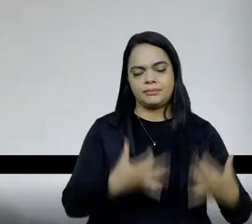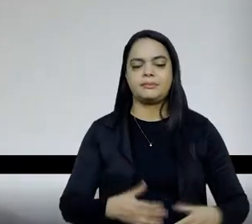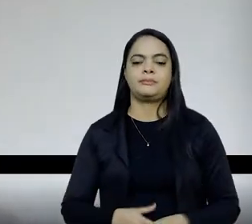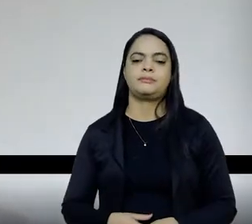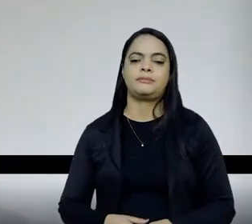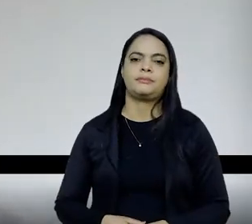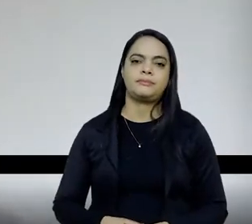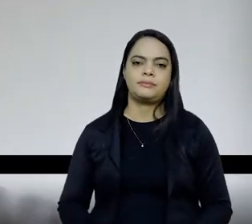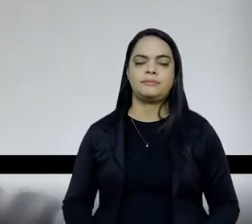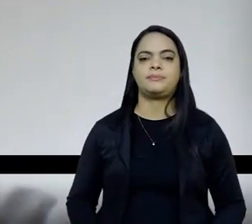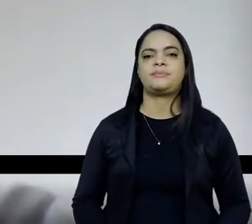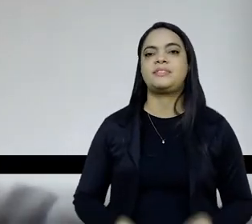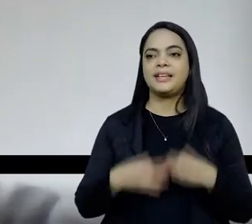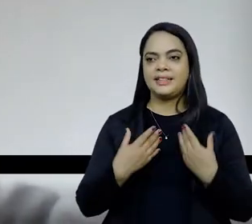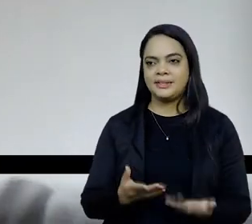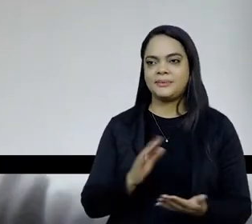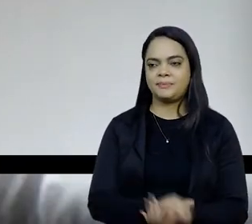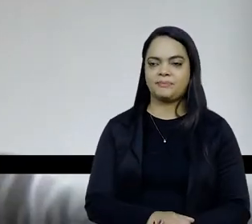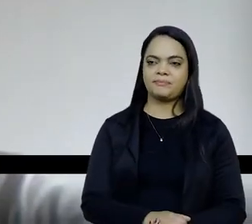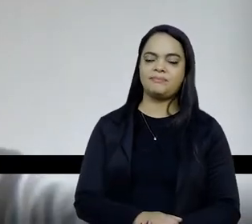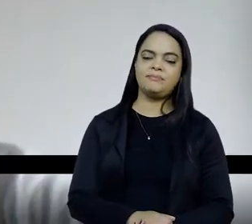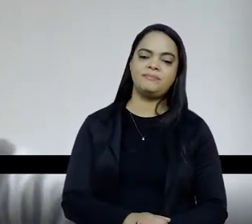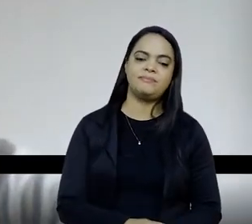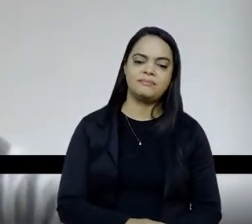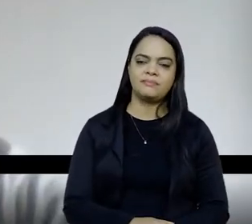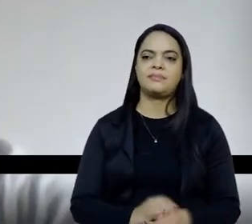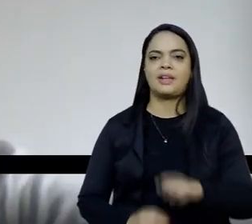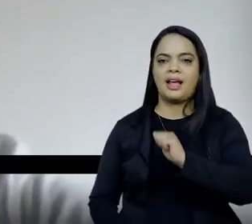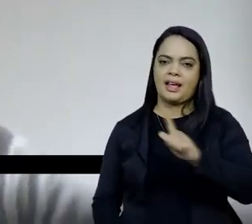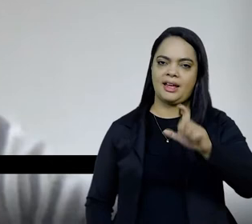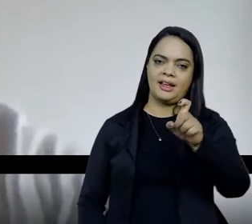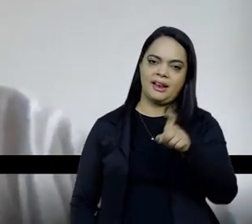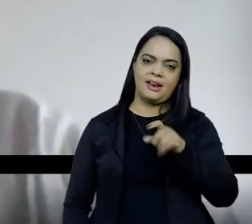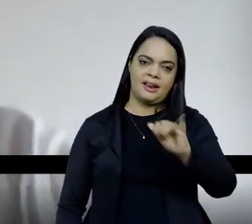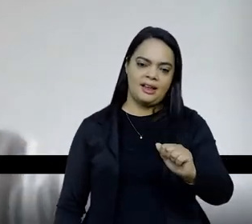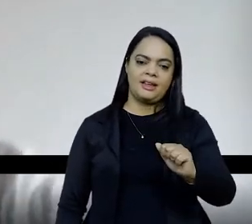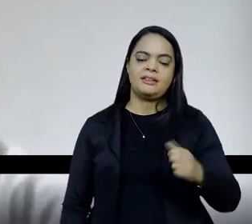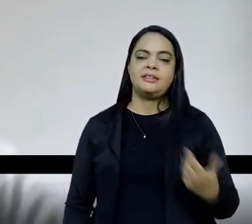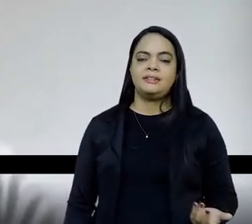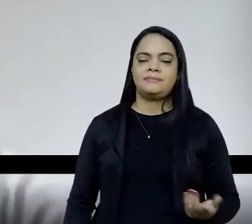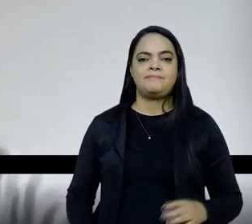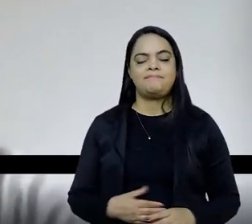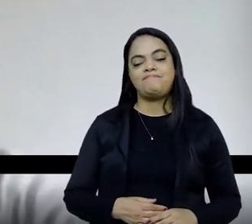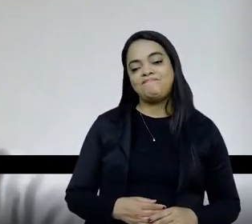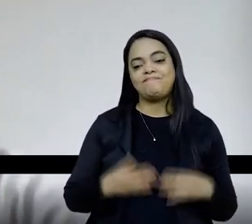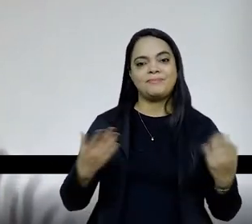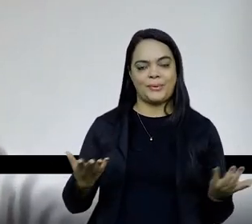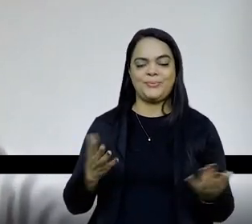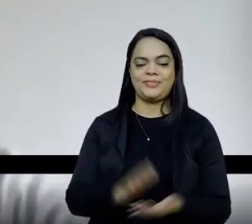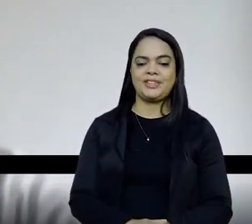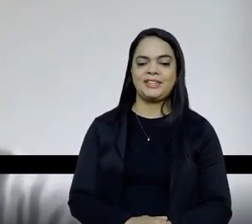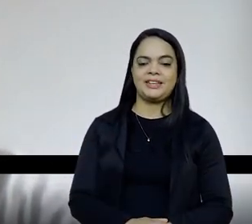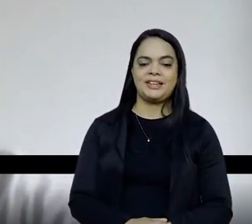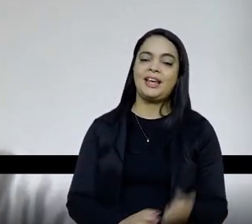Então, Alexia, isso é daquelas coisas assim, fosse, eu sempre